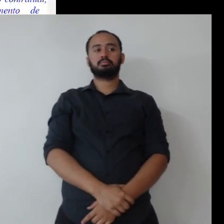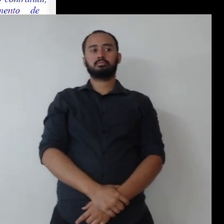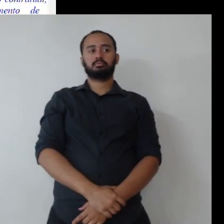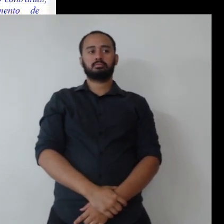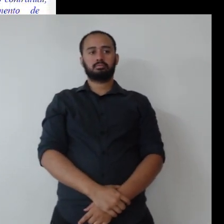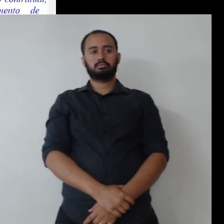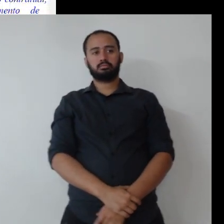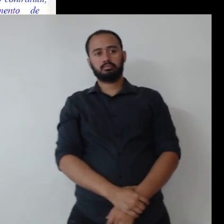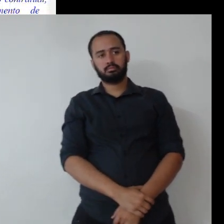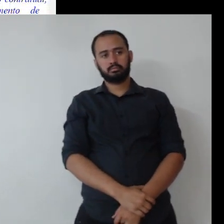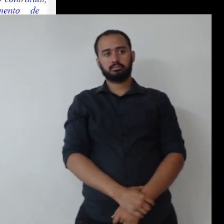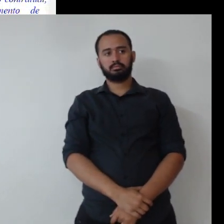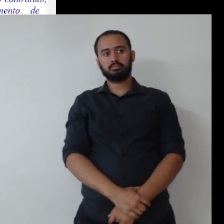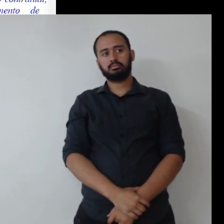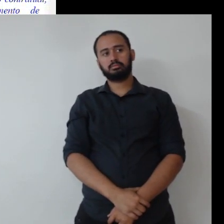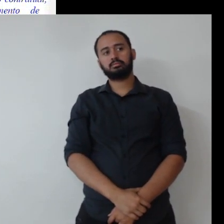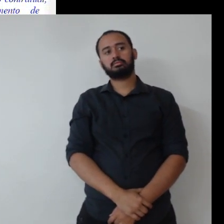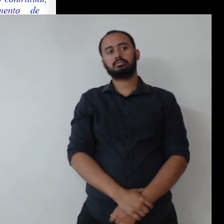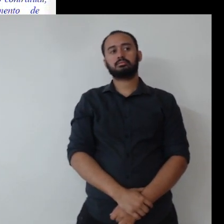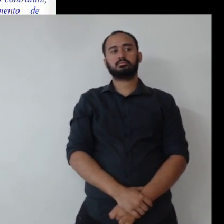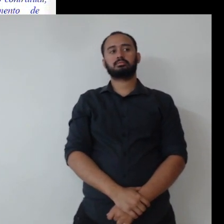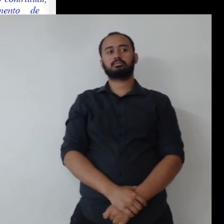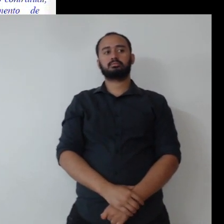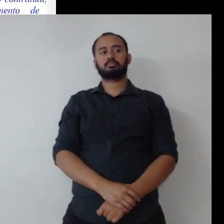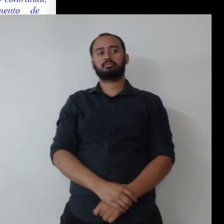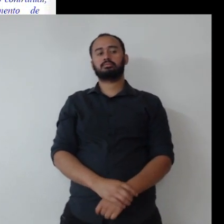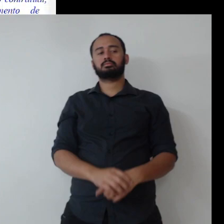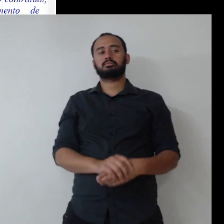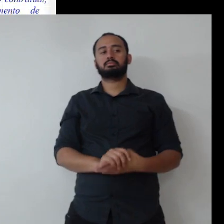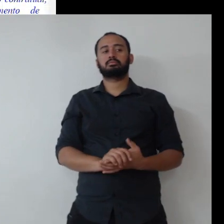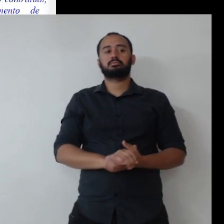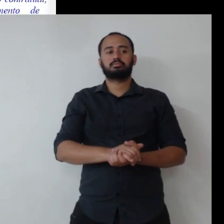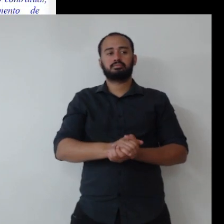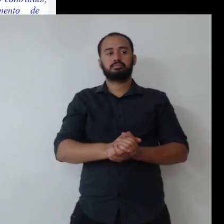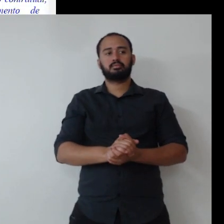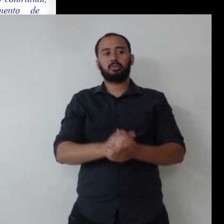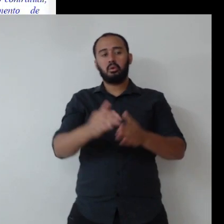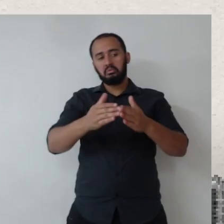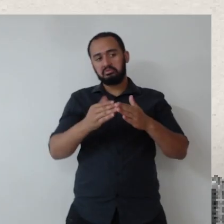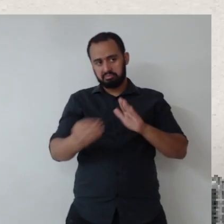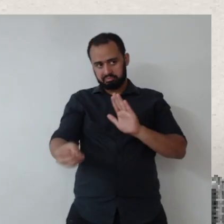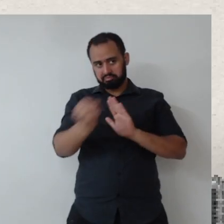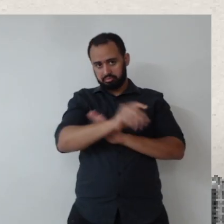Vou colocar o número do guia. Coloca. O que o pessoal está pedindo. Por favor.